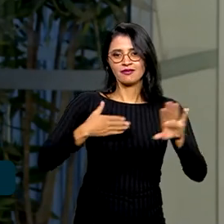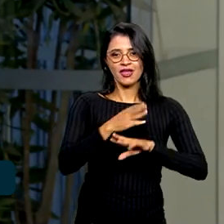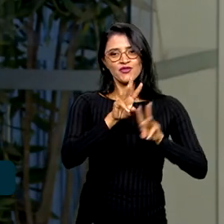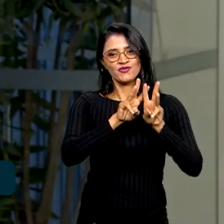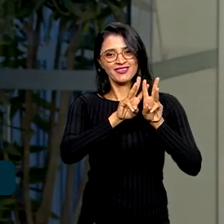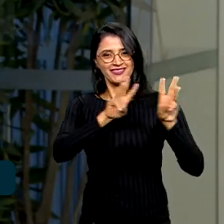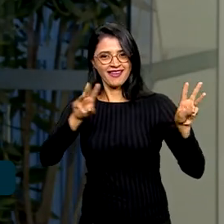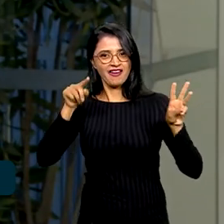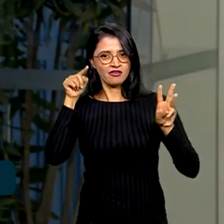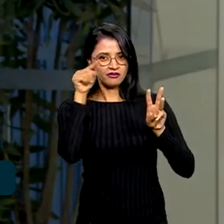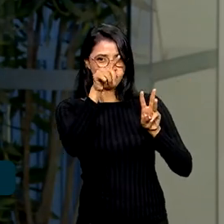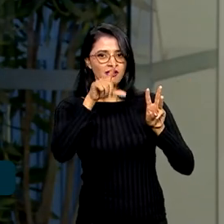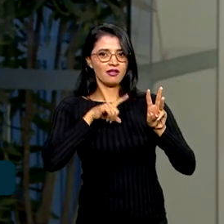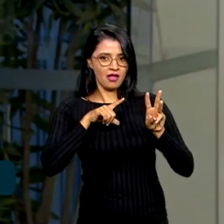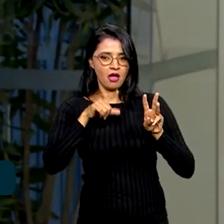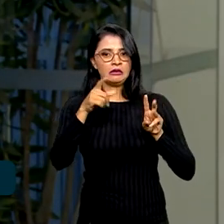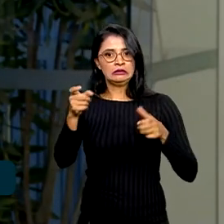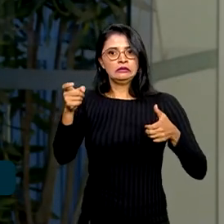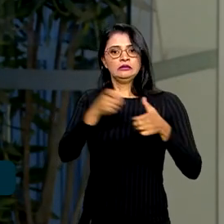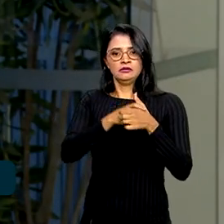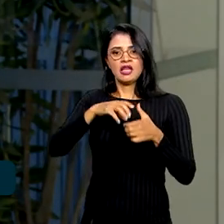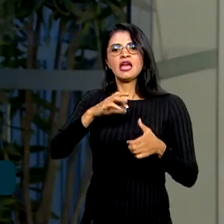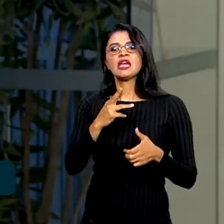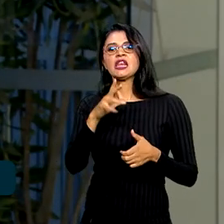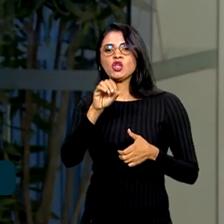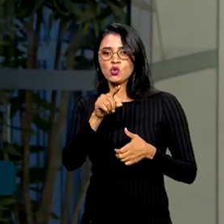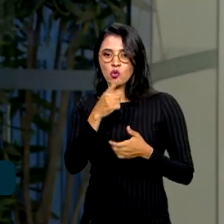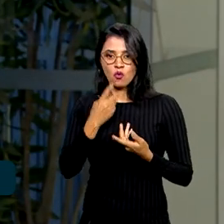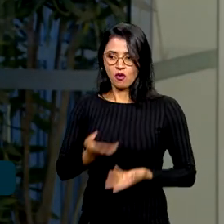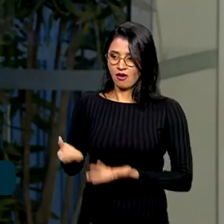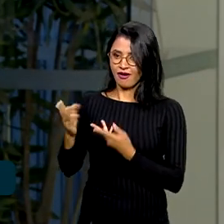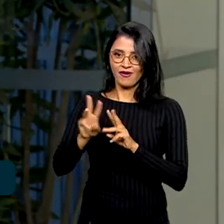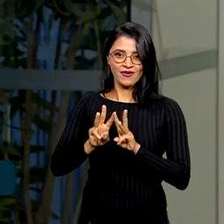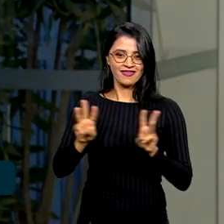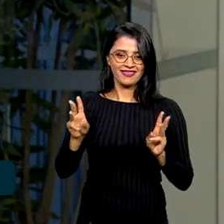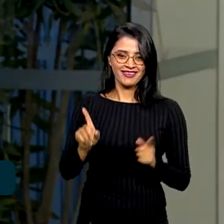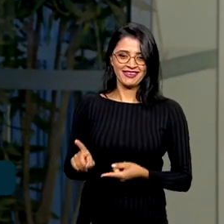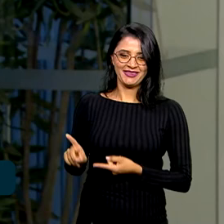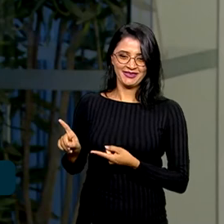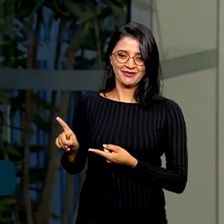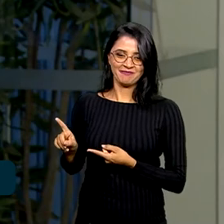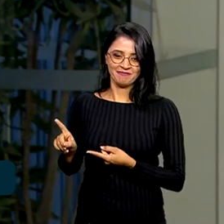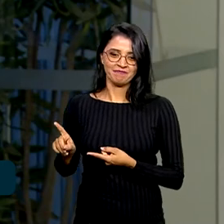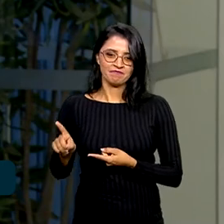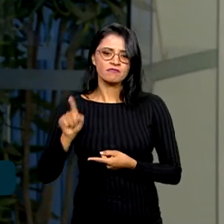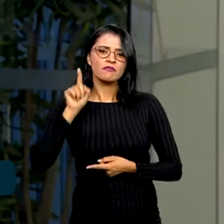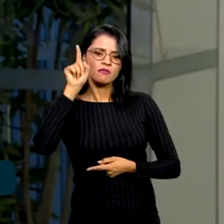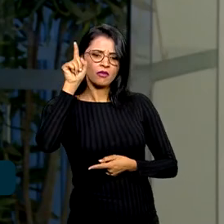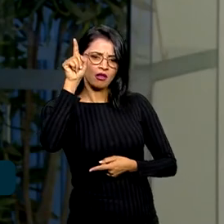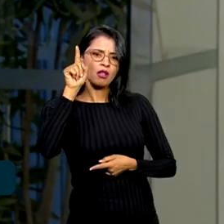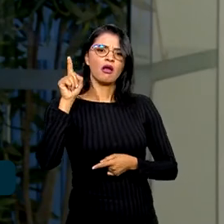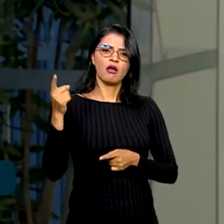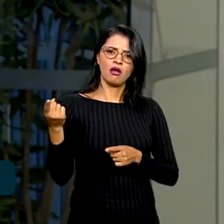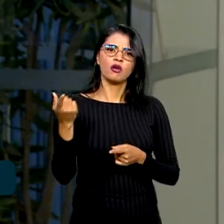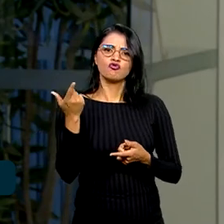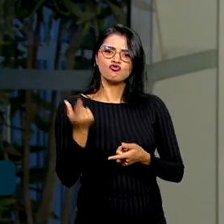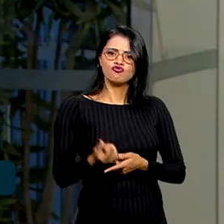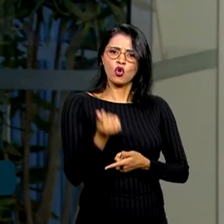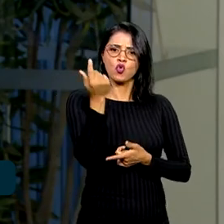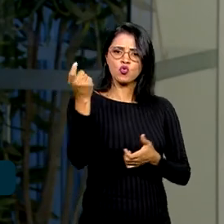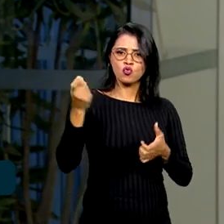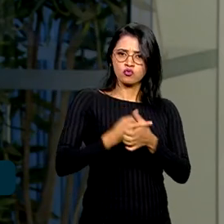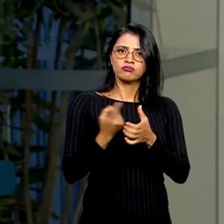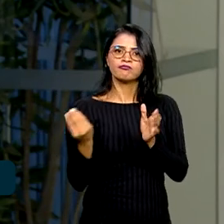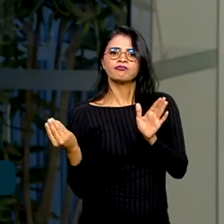Desenrola, lá no espaço do credor, nesse endereço que aparece aqui na tela. Lá as empresas vão atualizar o valor desses débitos e também,